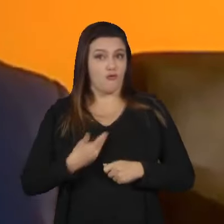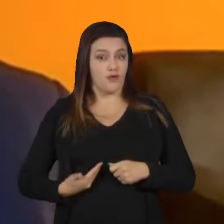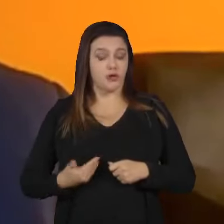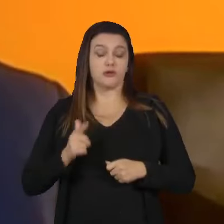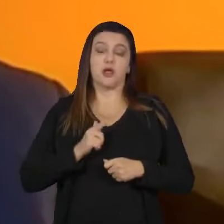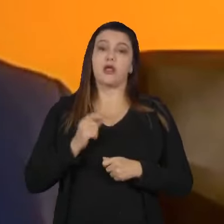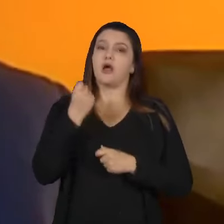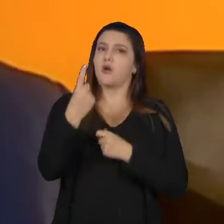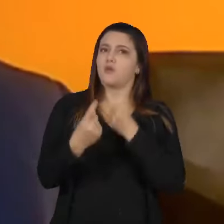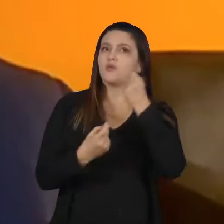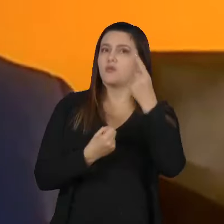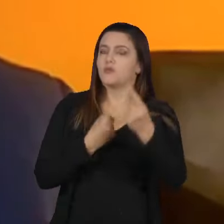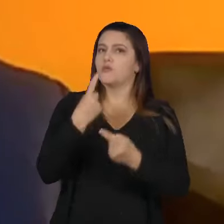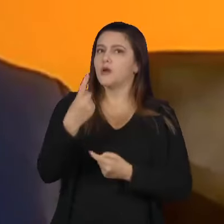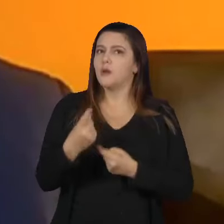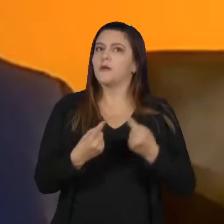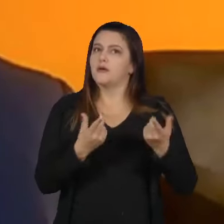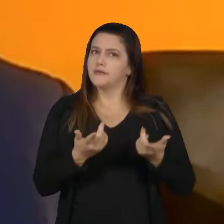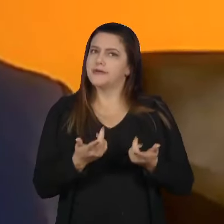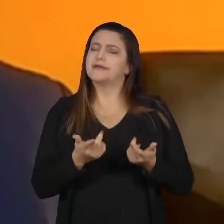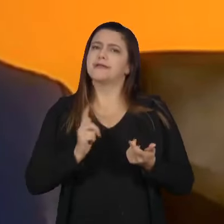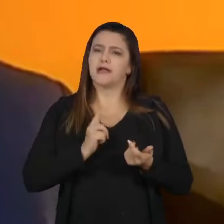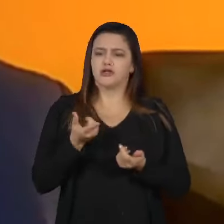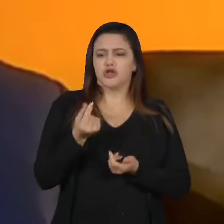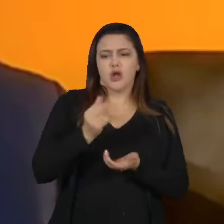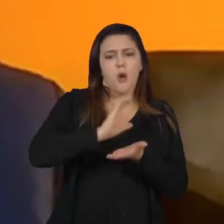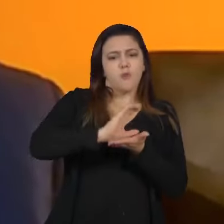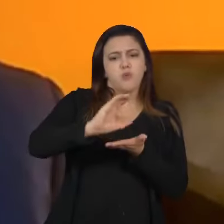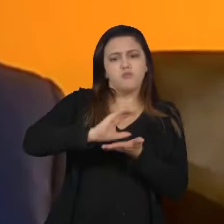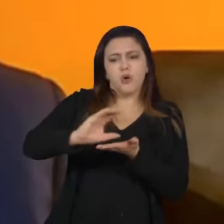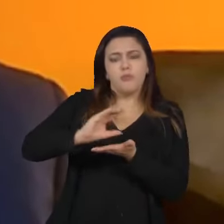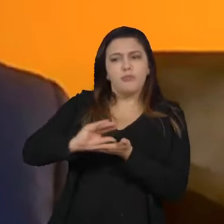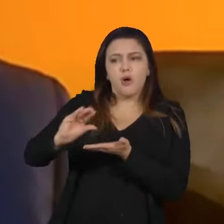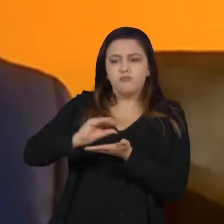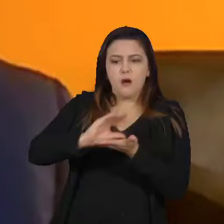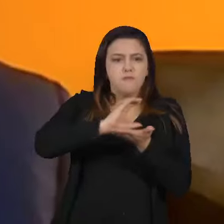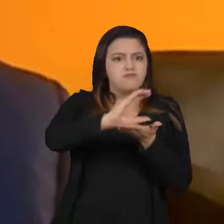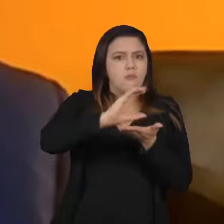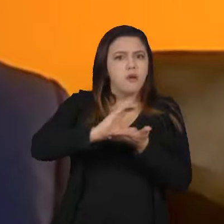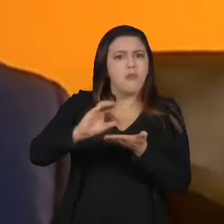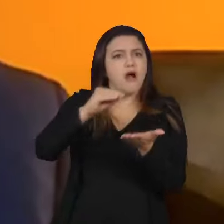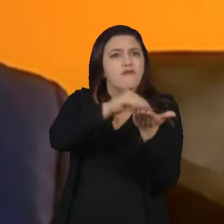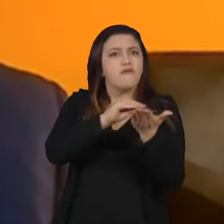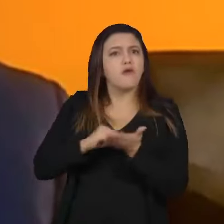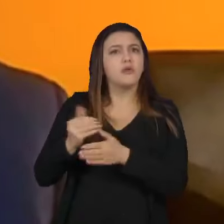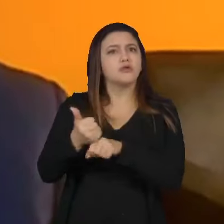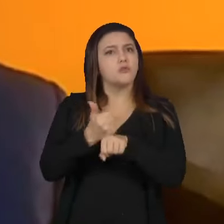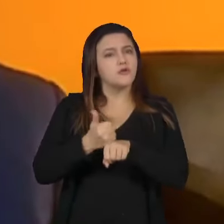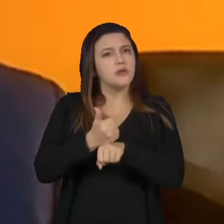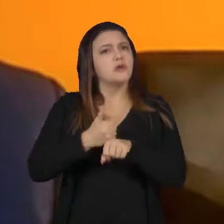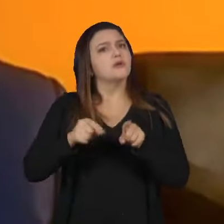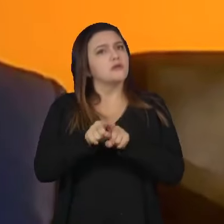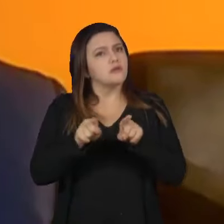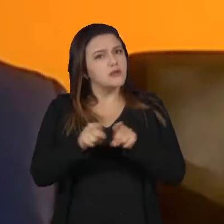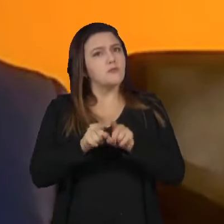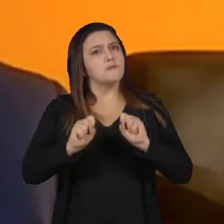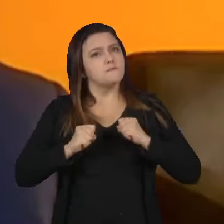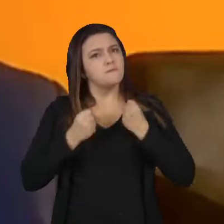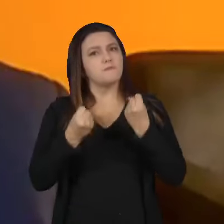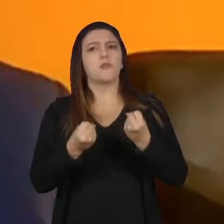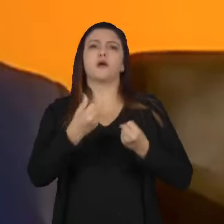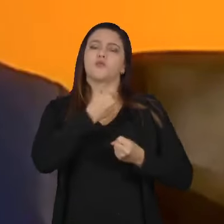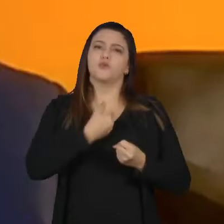situações ela é mal distribuída, portanto, falta pessoal para fazer essa análise. E acho que falta também vontade política de